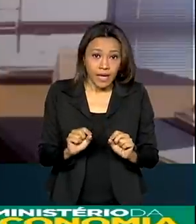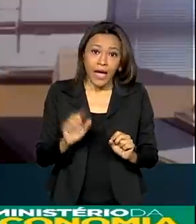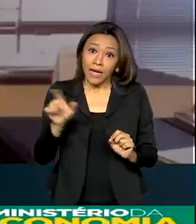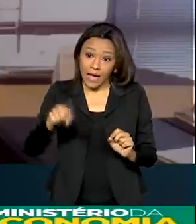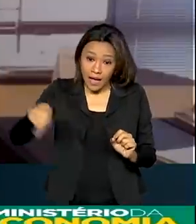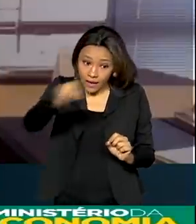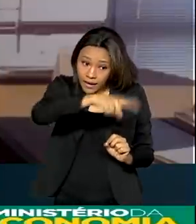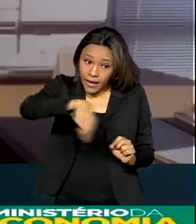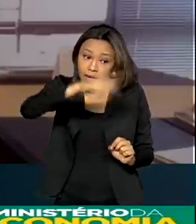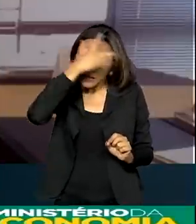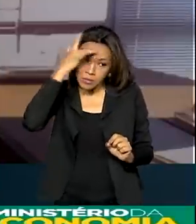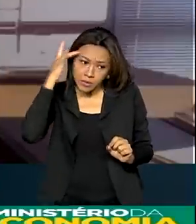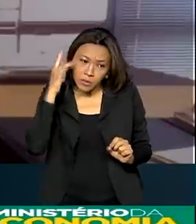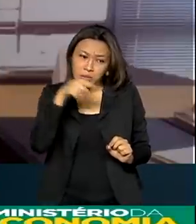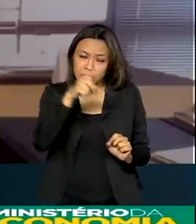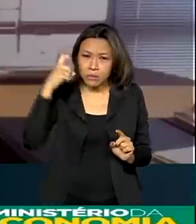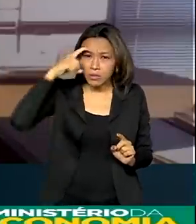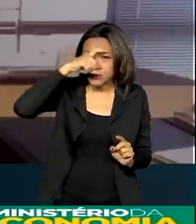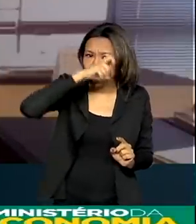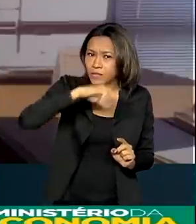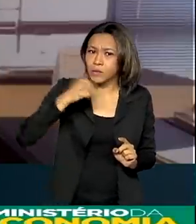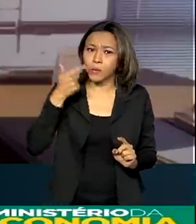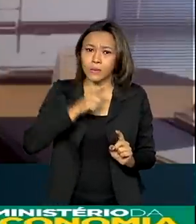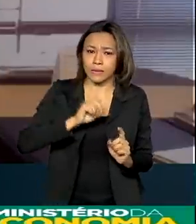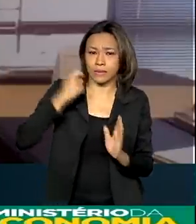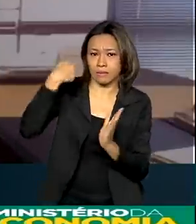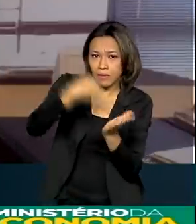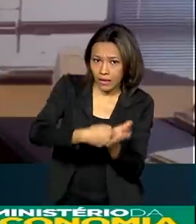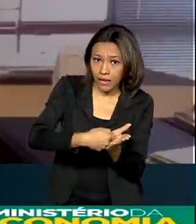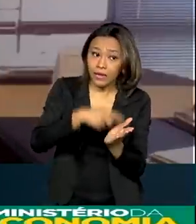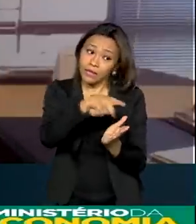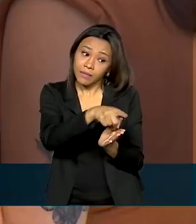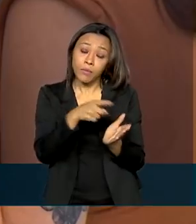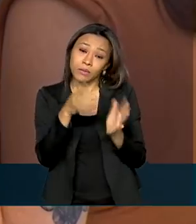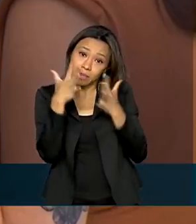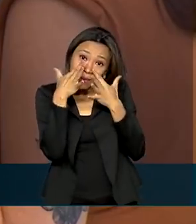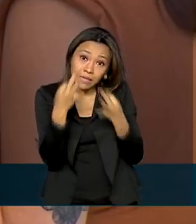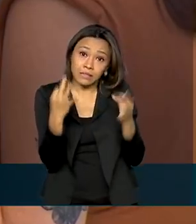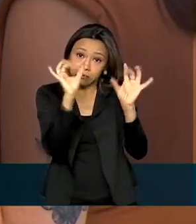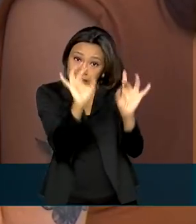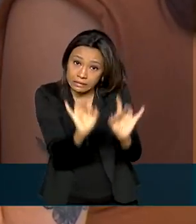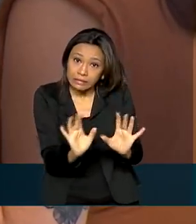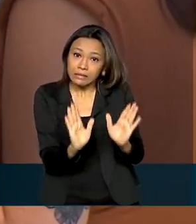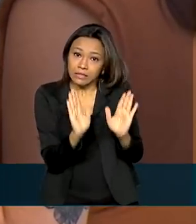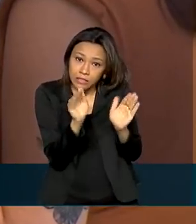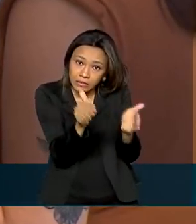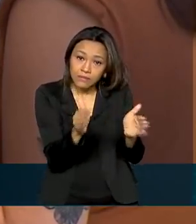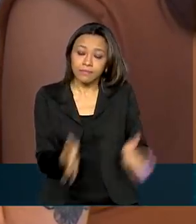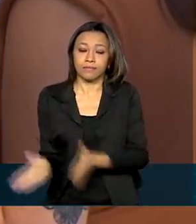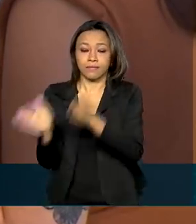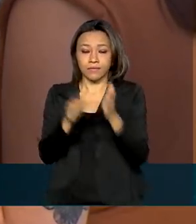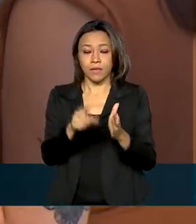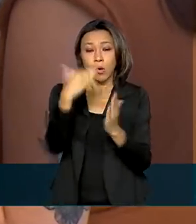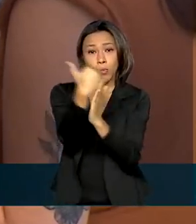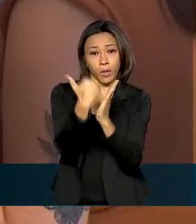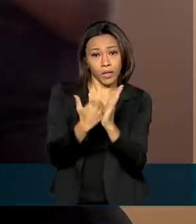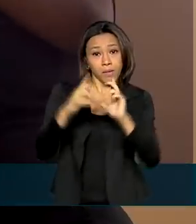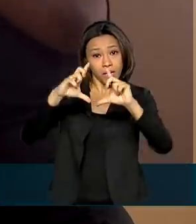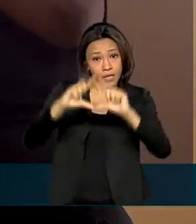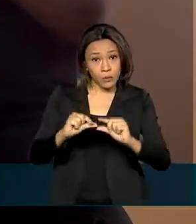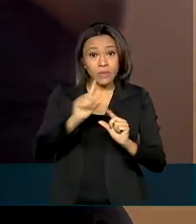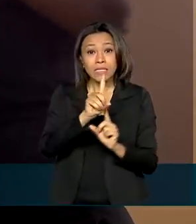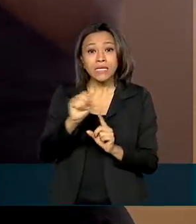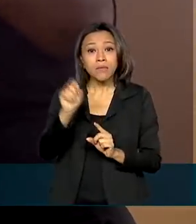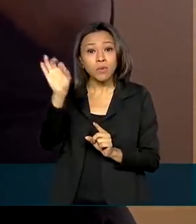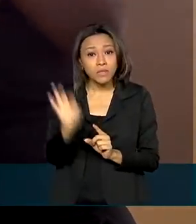realmente estão em condições de dificuldade que possam ter um tratamento diferenciado. O programa permite a redução de até 100% dos